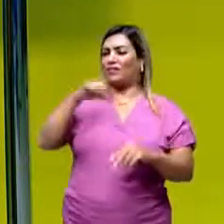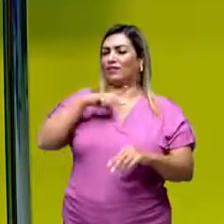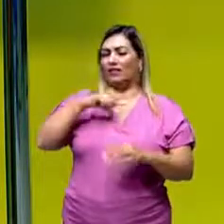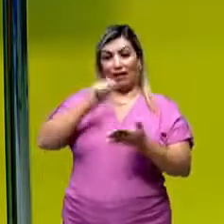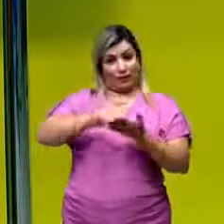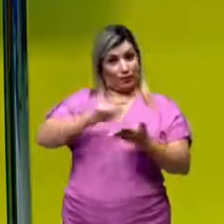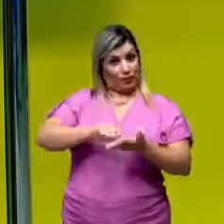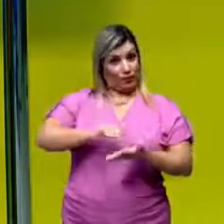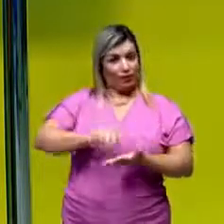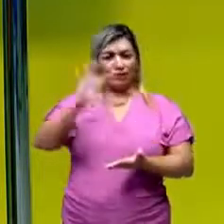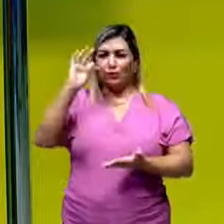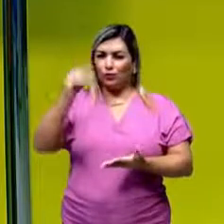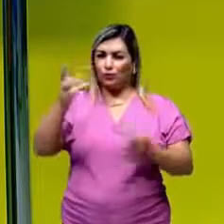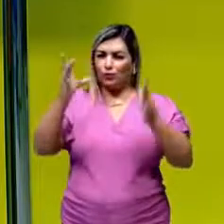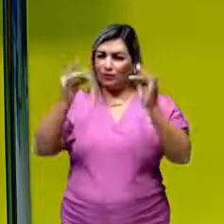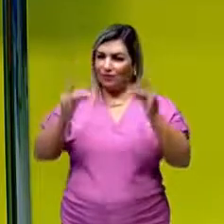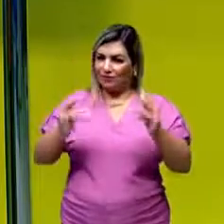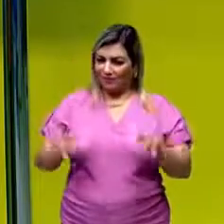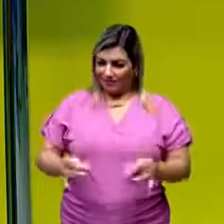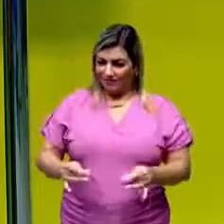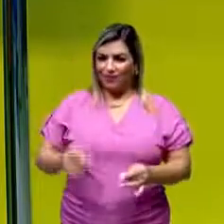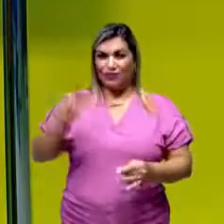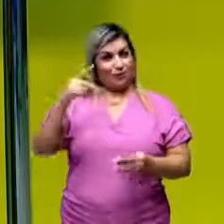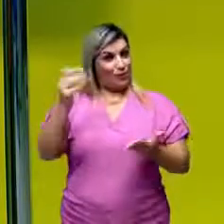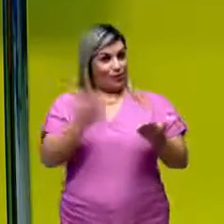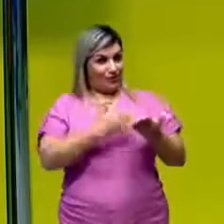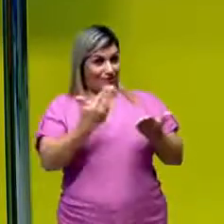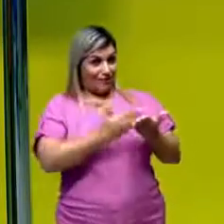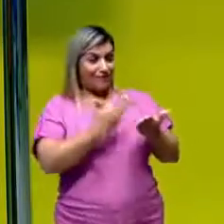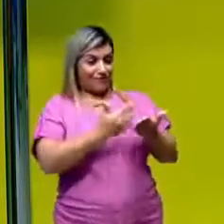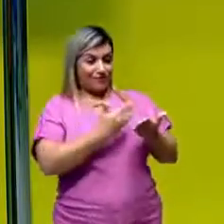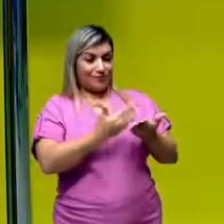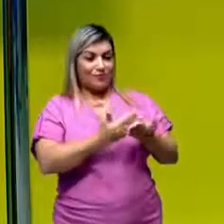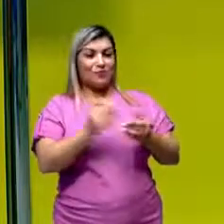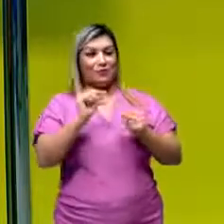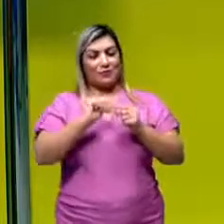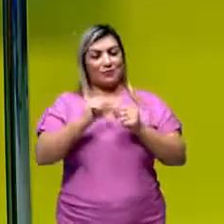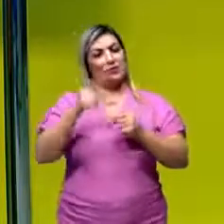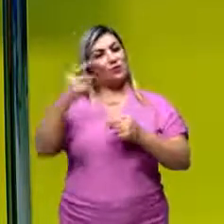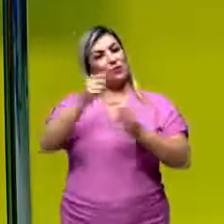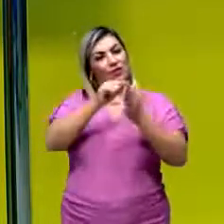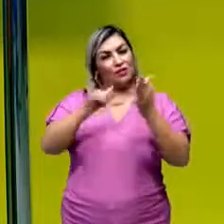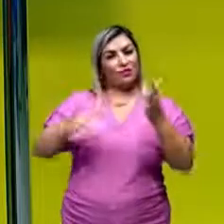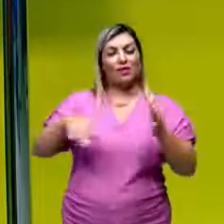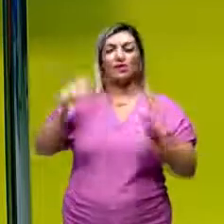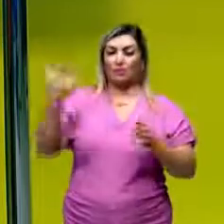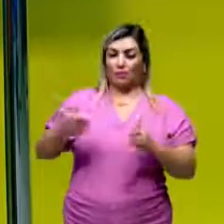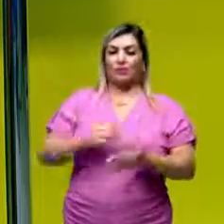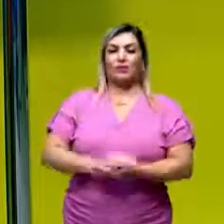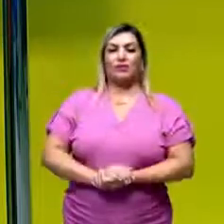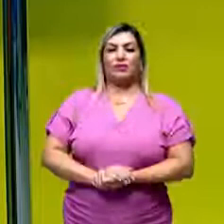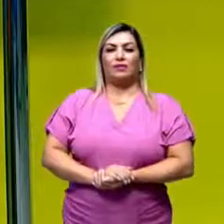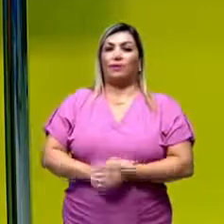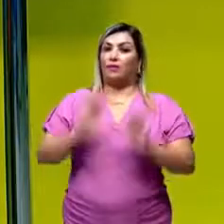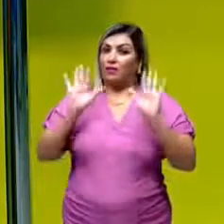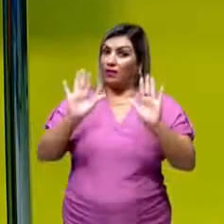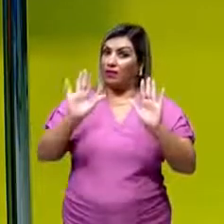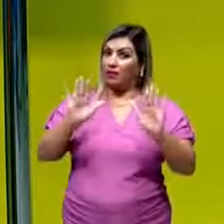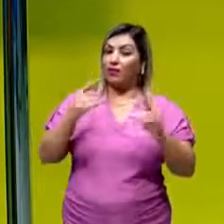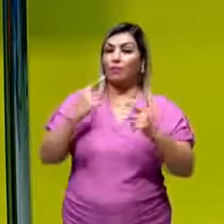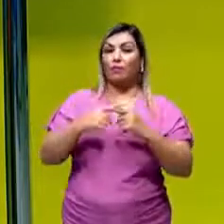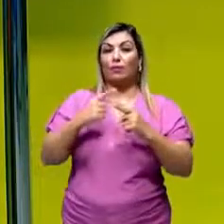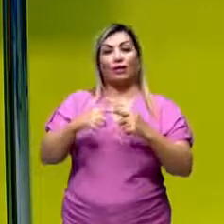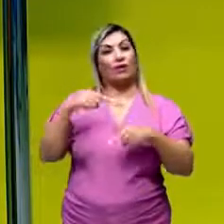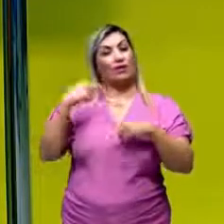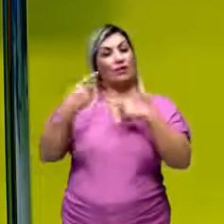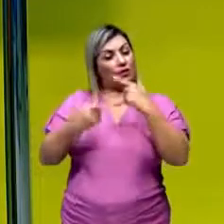tenham anotado tintim por tintim aí no seu caderninho para fazer as suas atividades mais tarde. Não saiam daí,